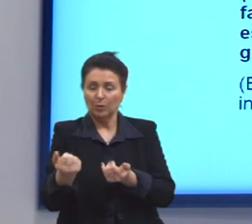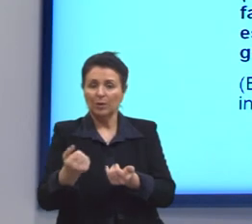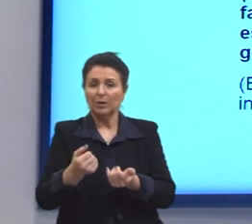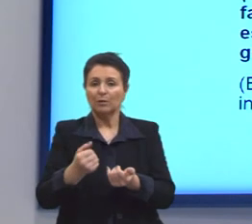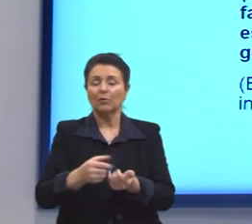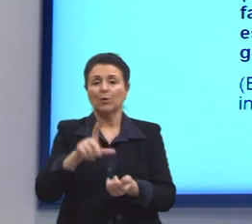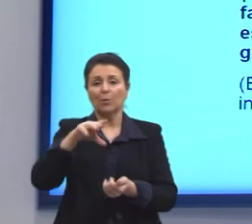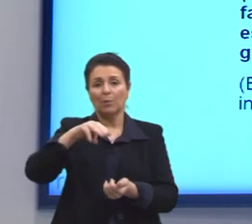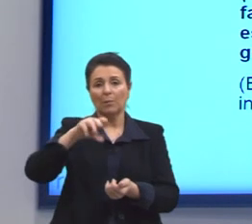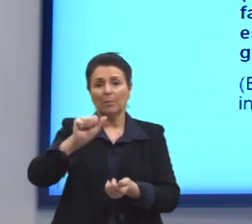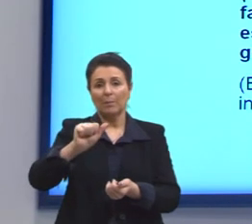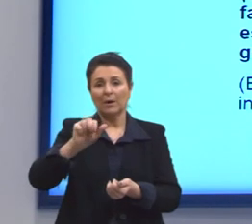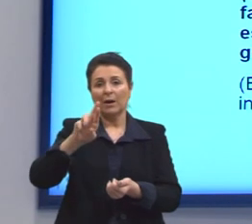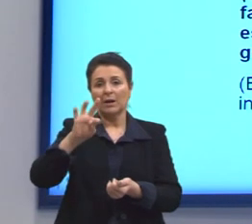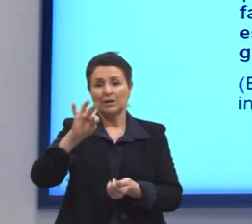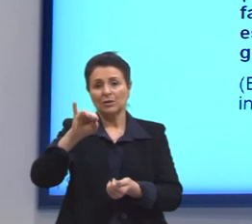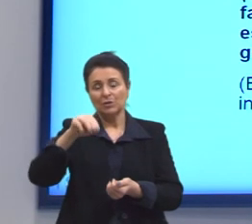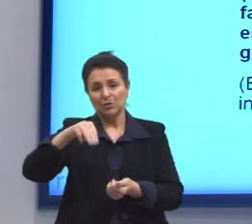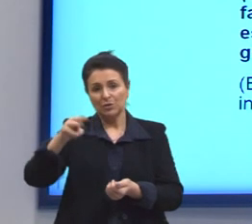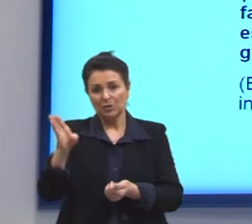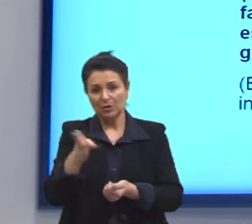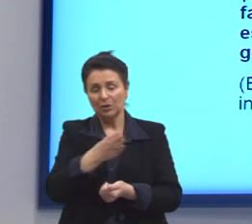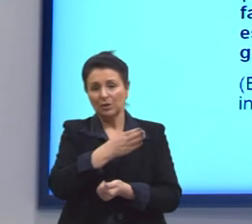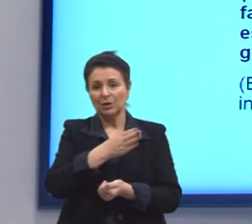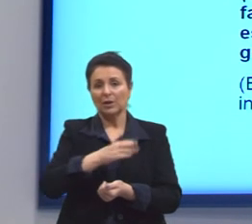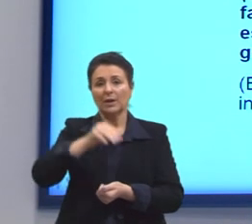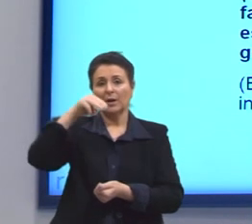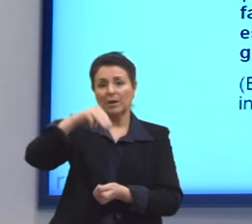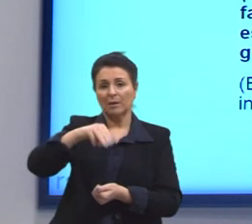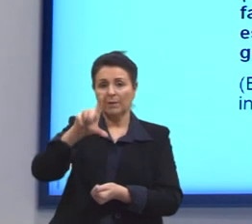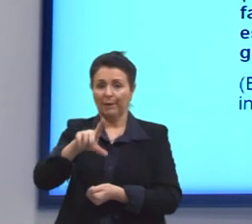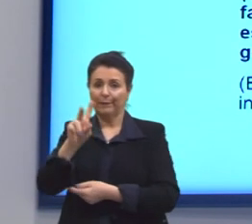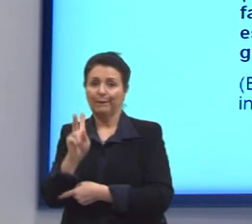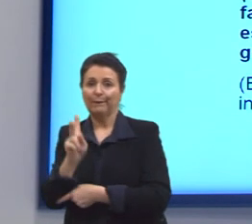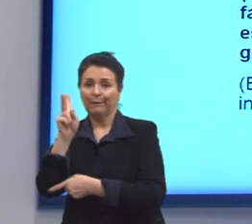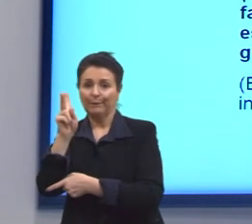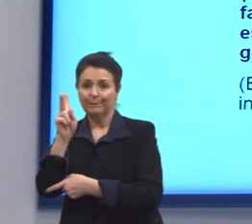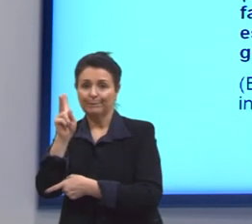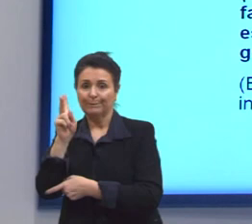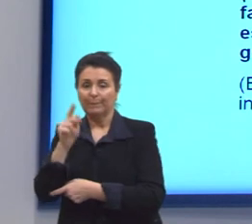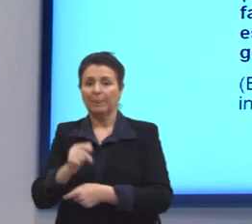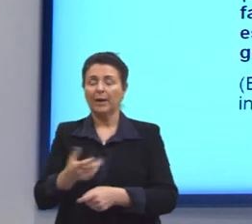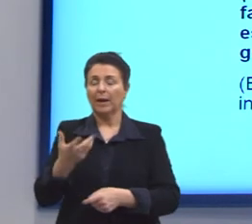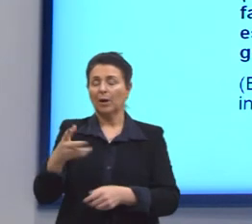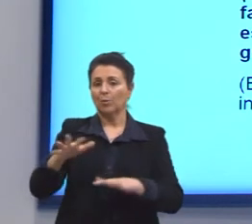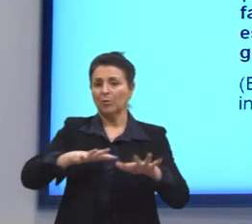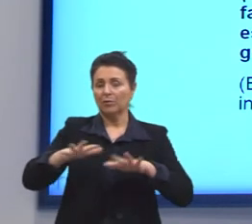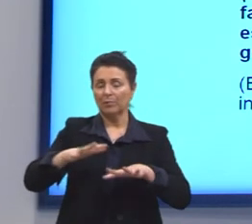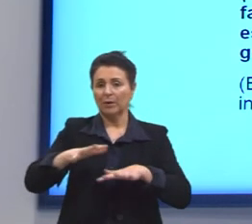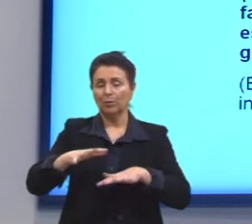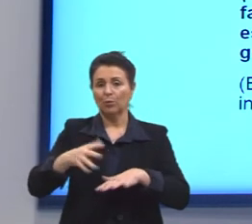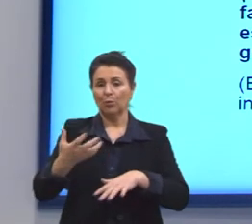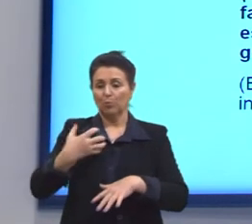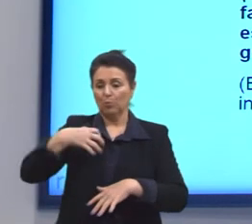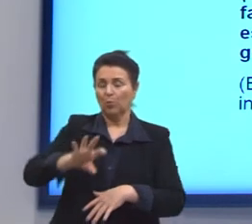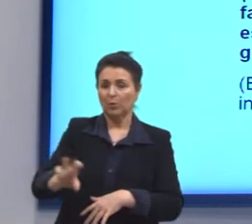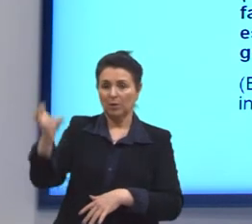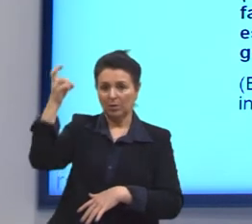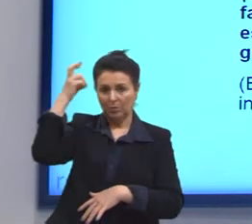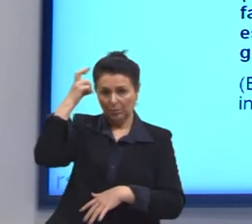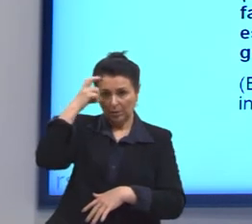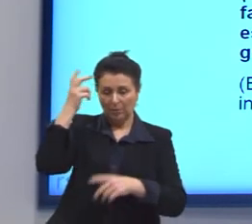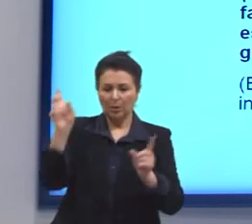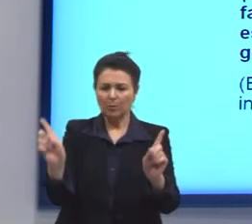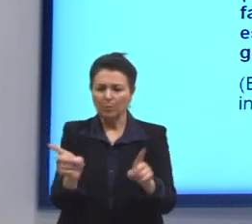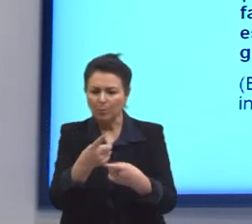Luther King. Então, essa é uma questão que traz esse movimento contracultural e veja como ele traz questão música,